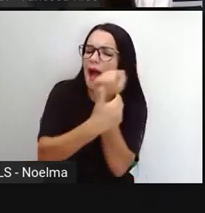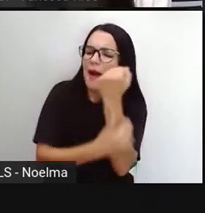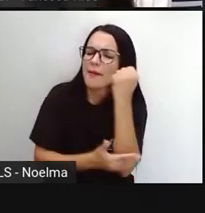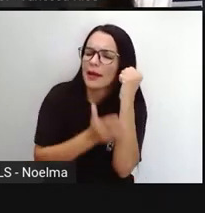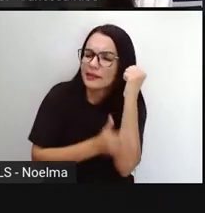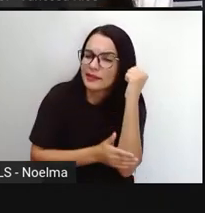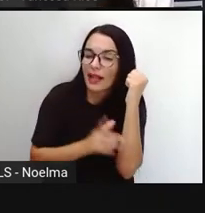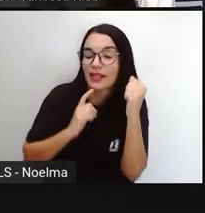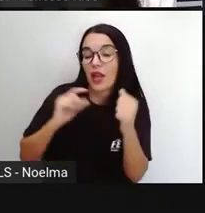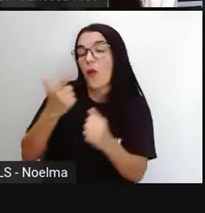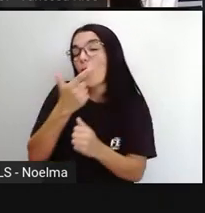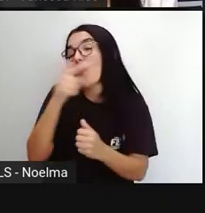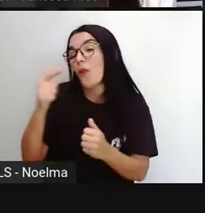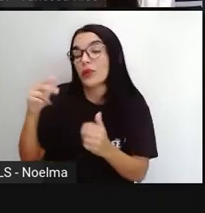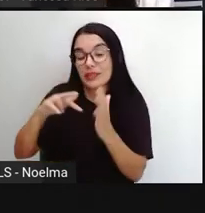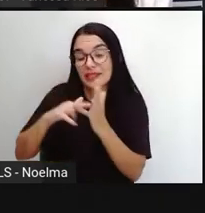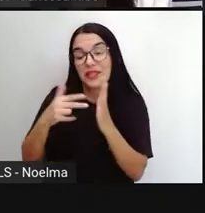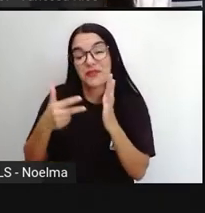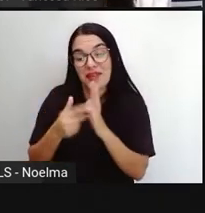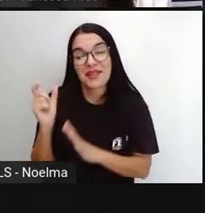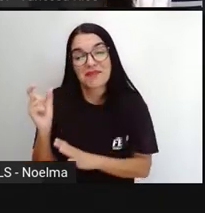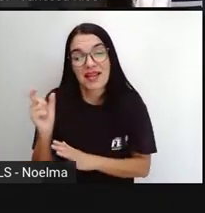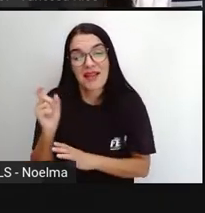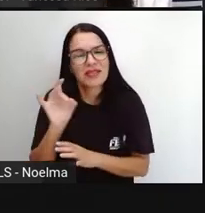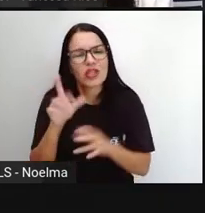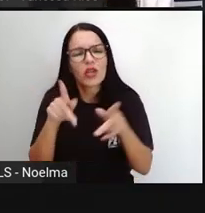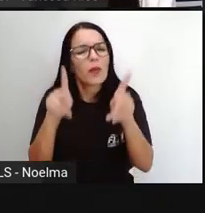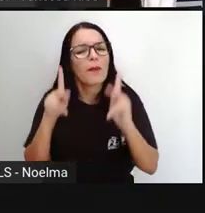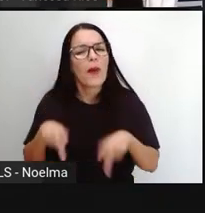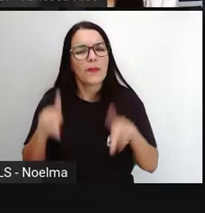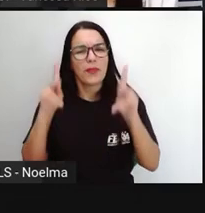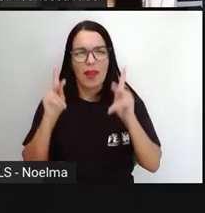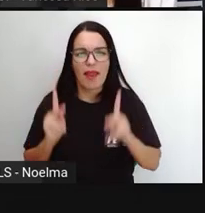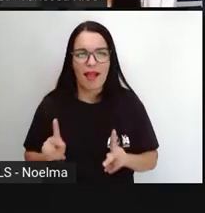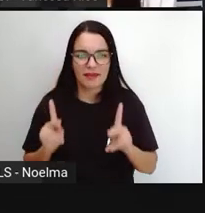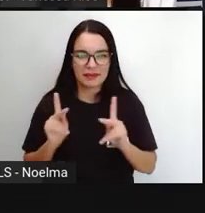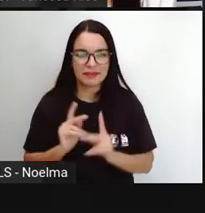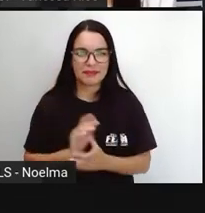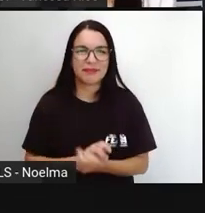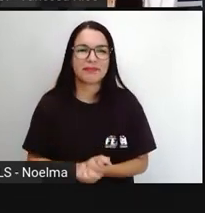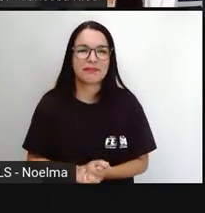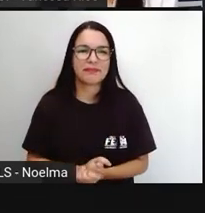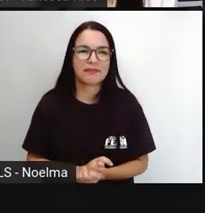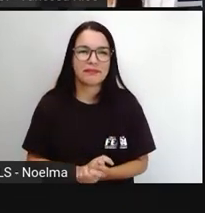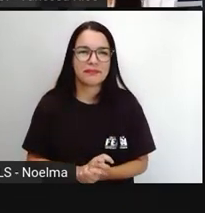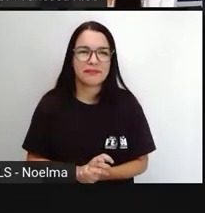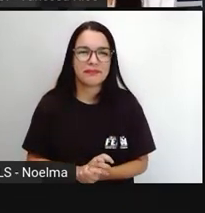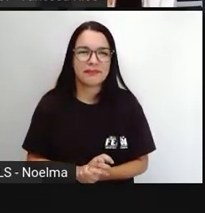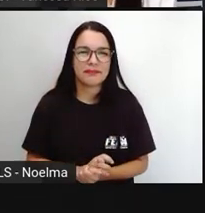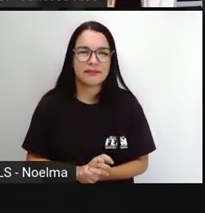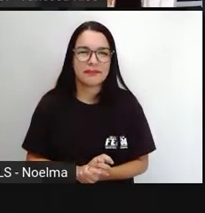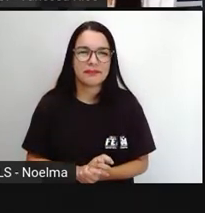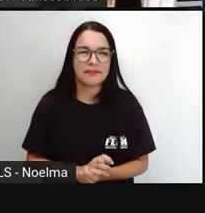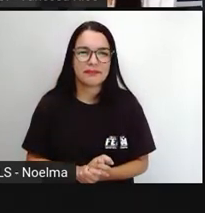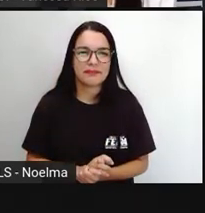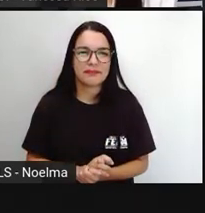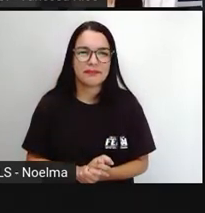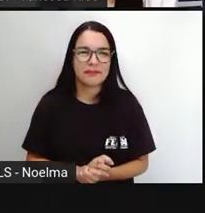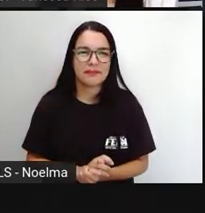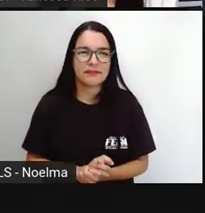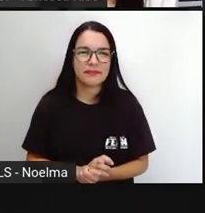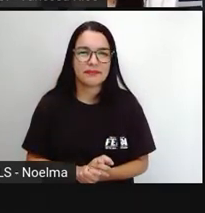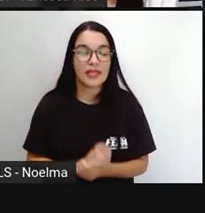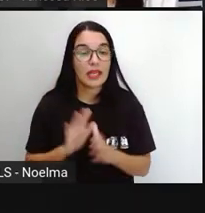significados que palavras ou expressões podem ter quando são utilizados aí o sentido figurado das palavras.